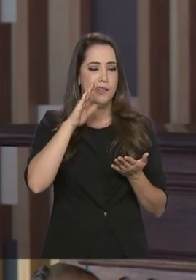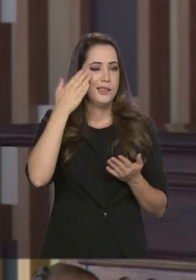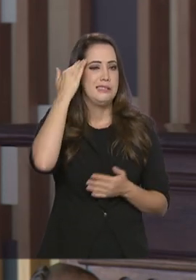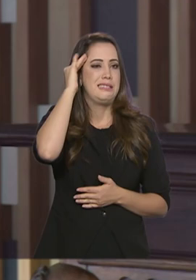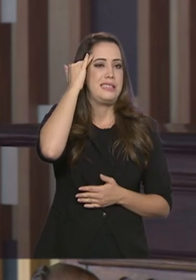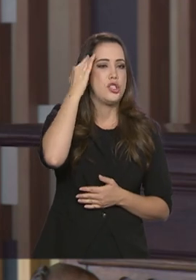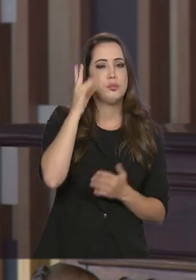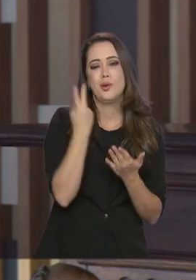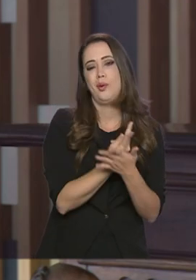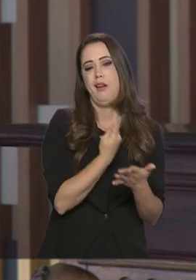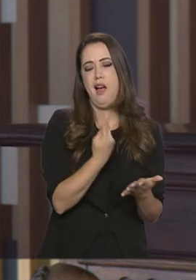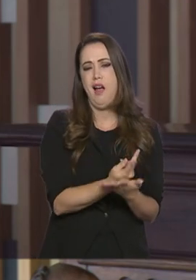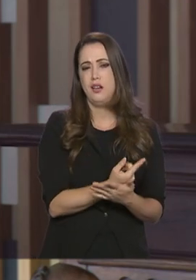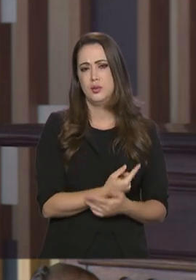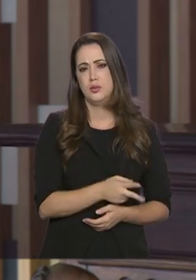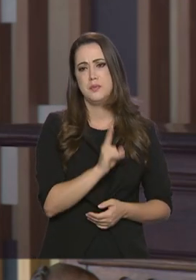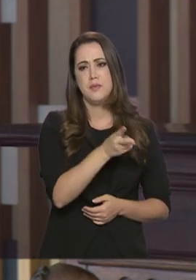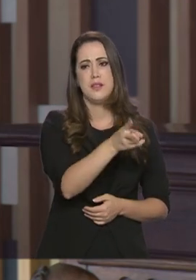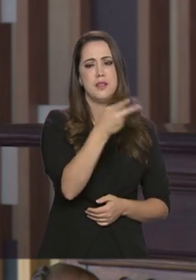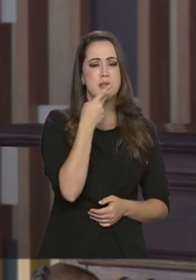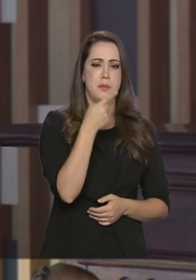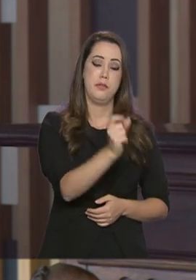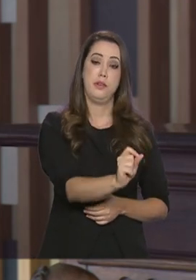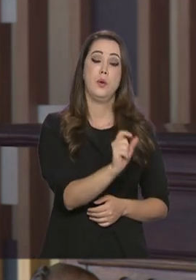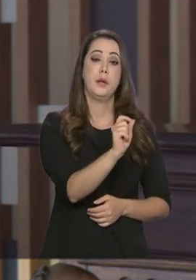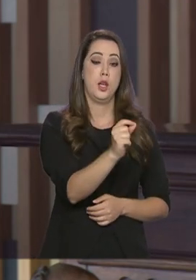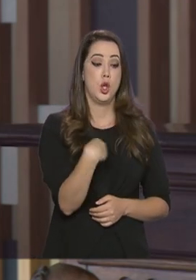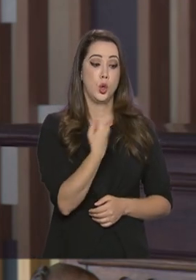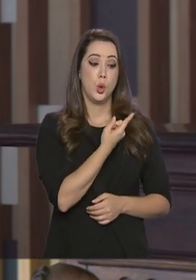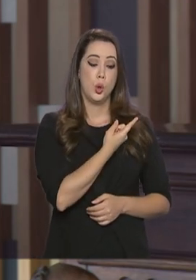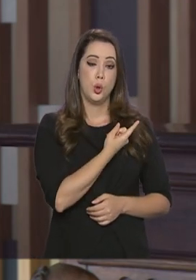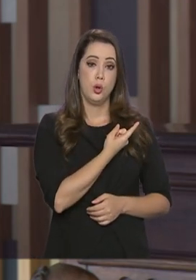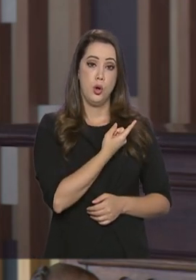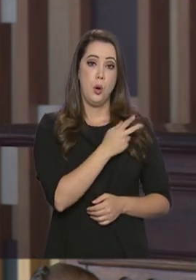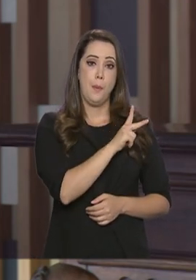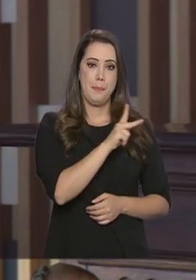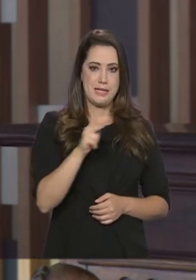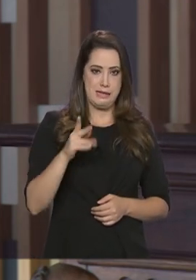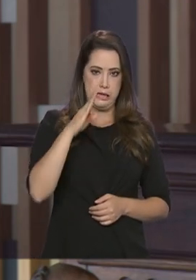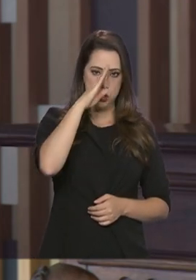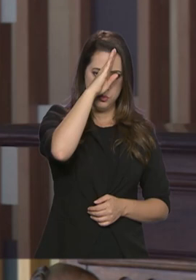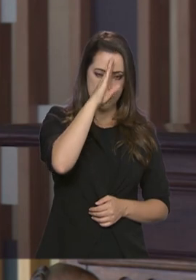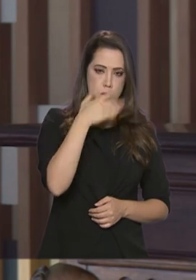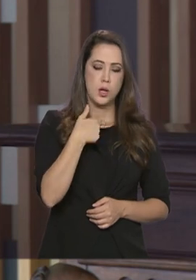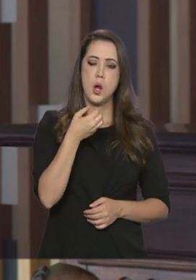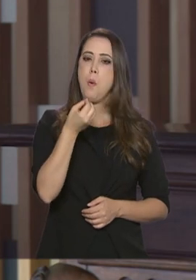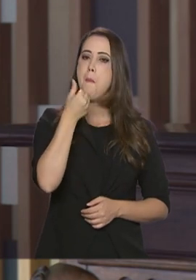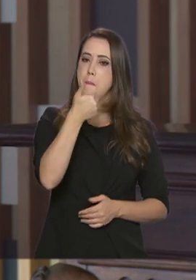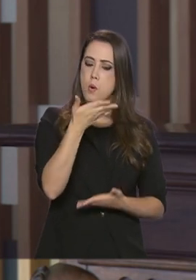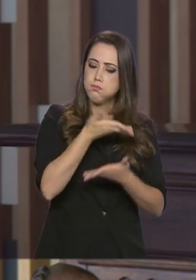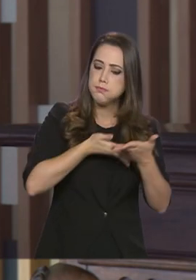Esse eu tenho dito, nós construímos, graças a uma excelente relação do presidente Bolsonaro com o presidente Trump,